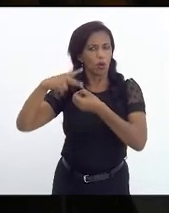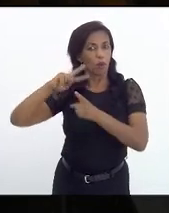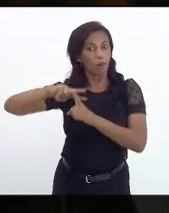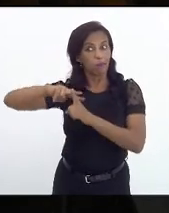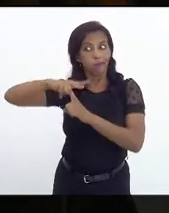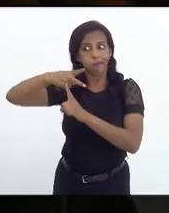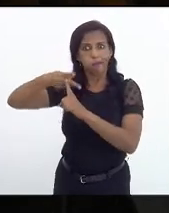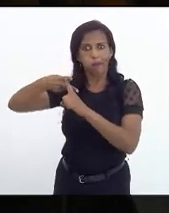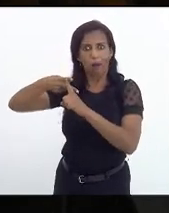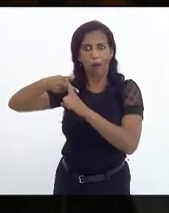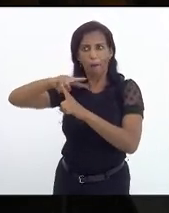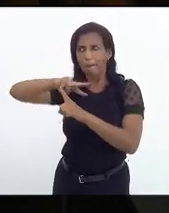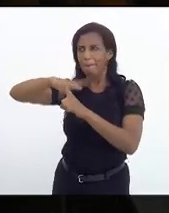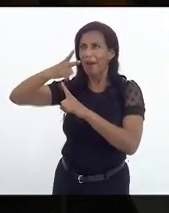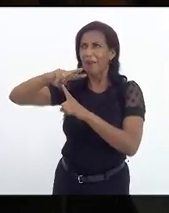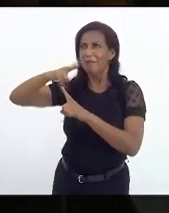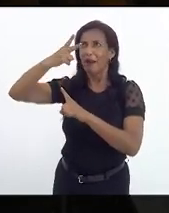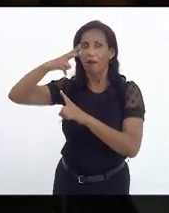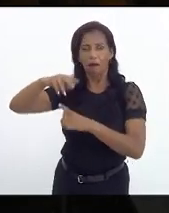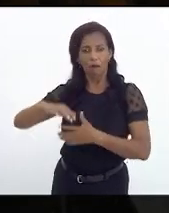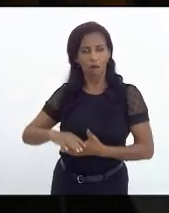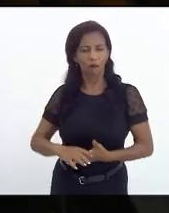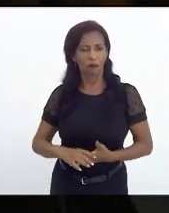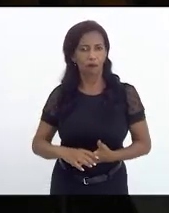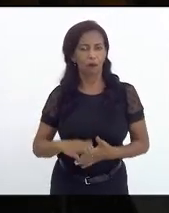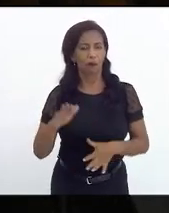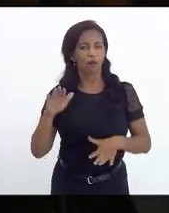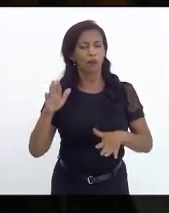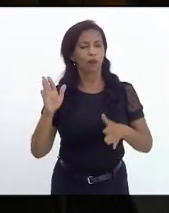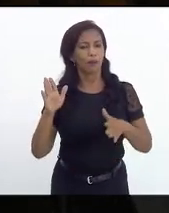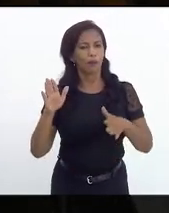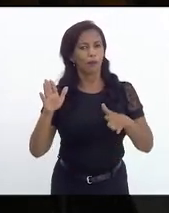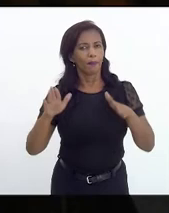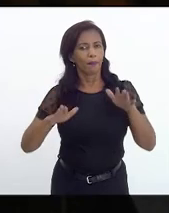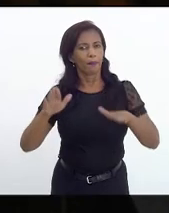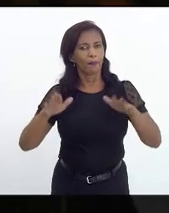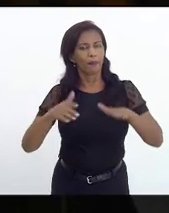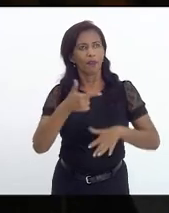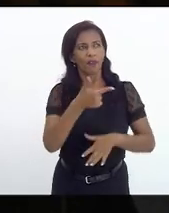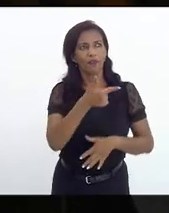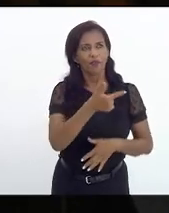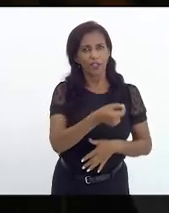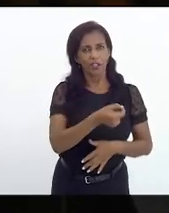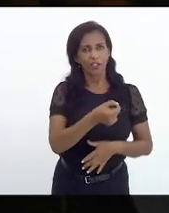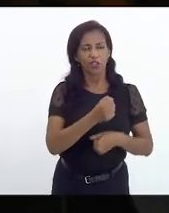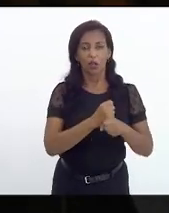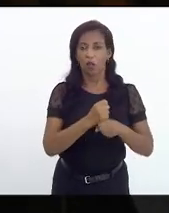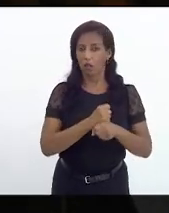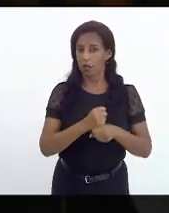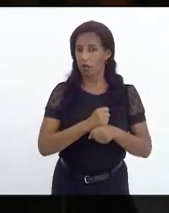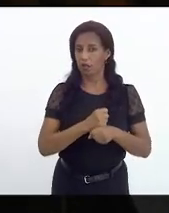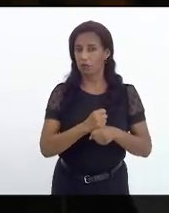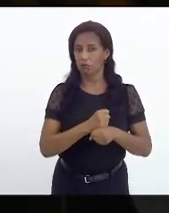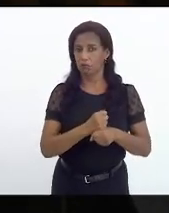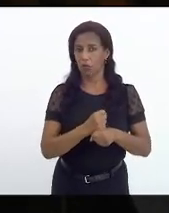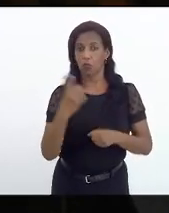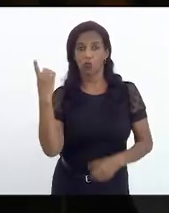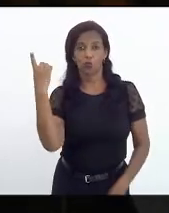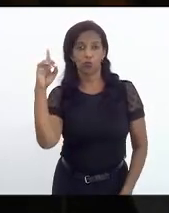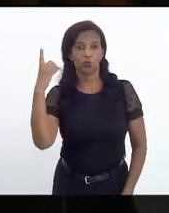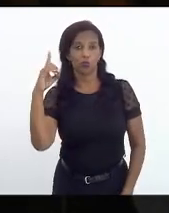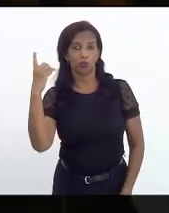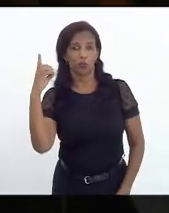mais do que duplicou. No meados de 2020, o dólar